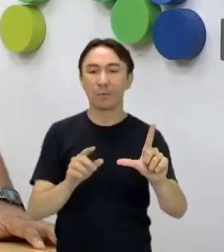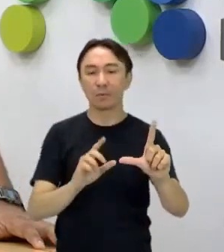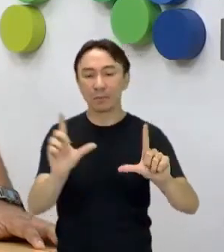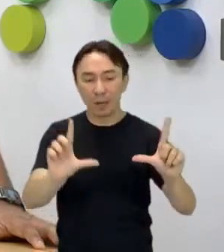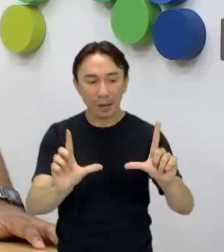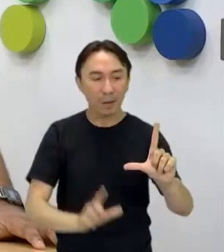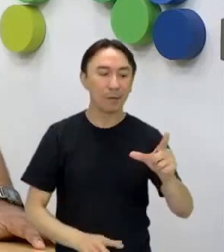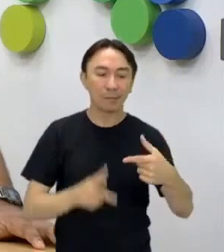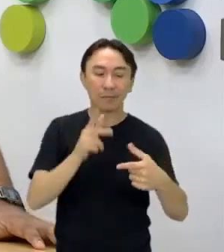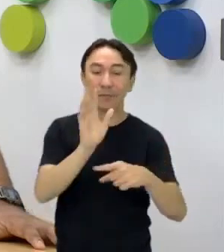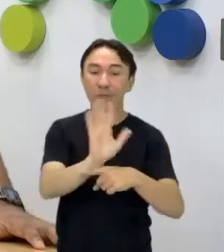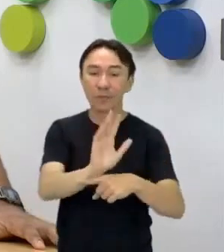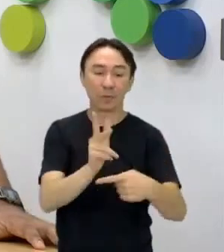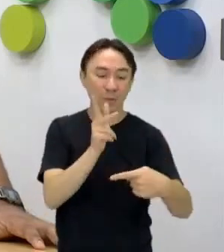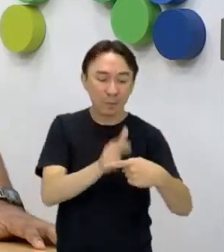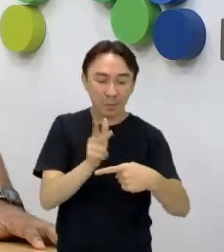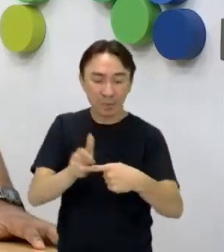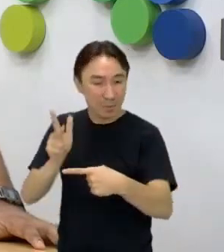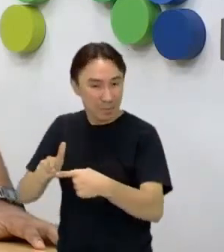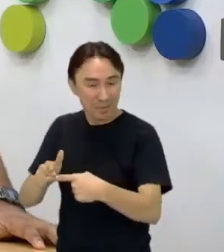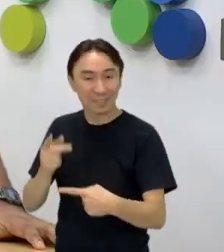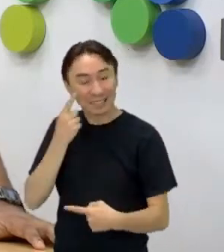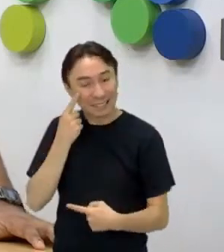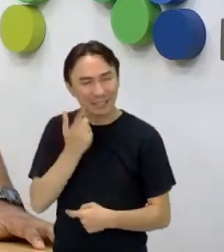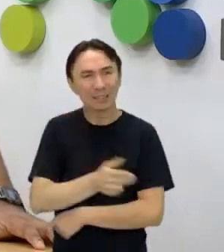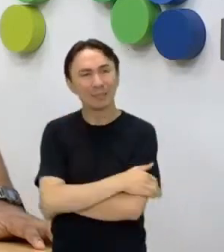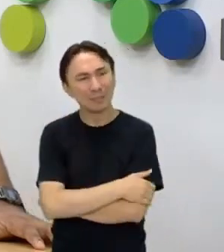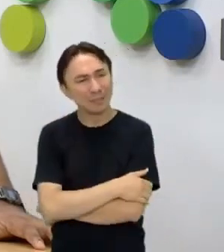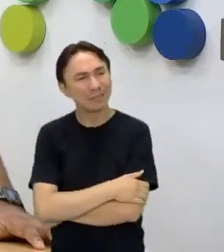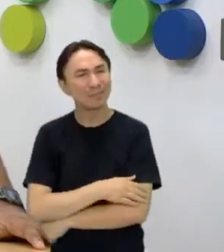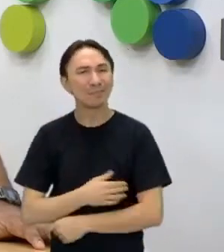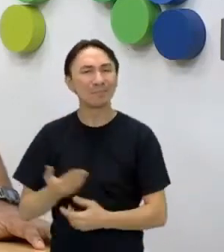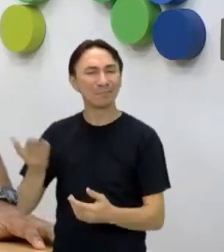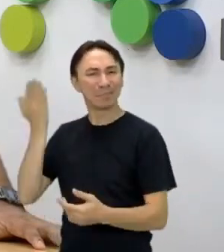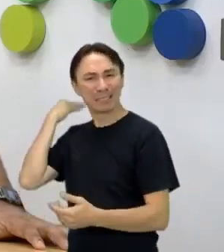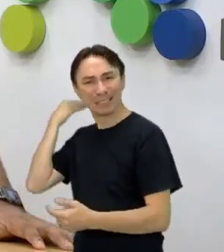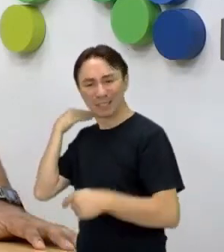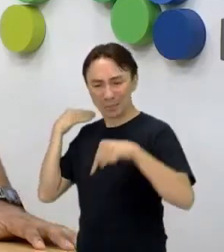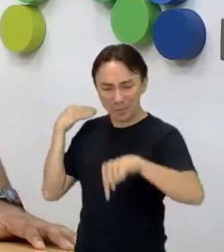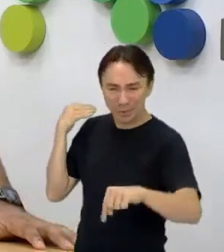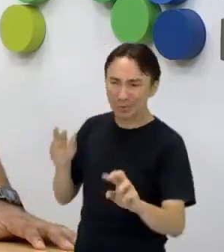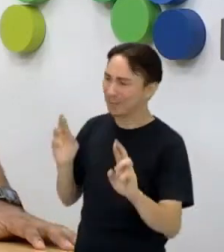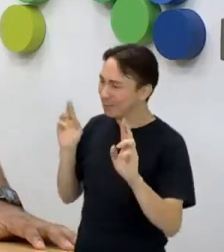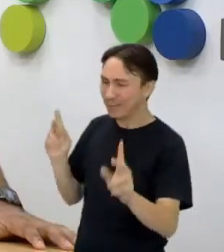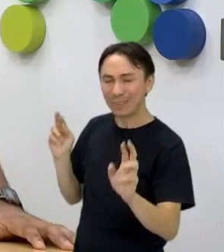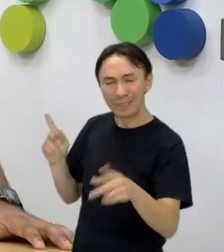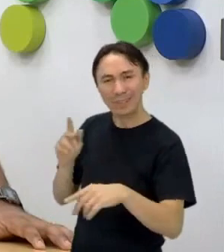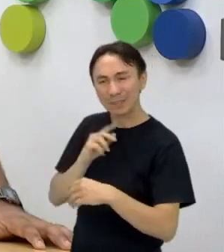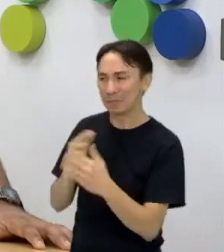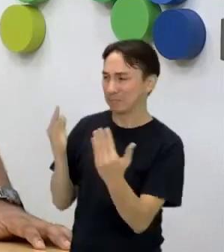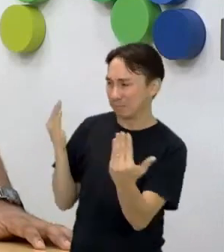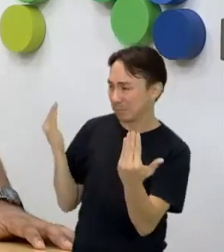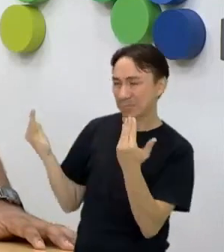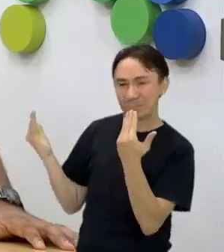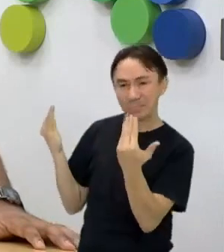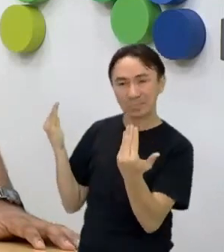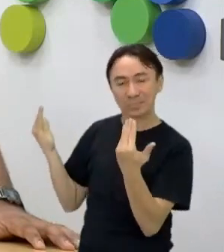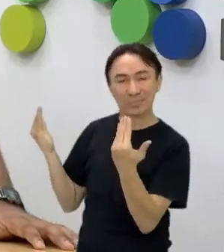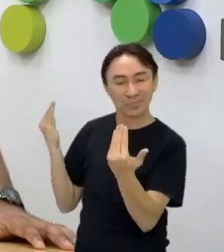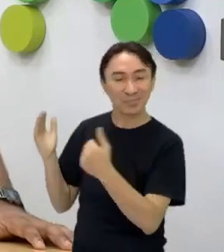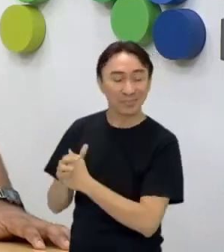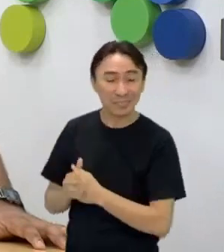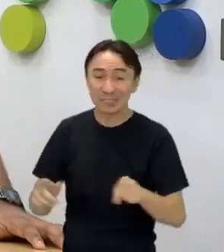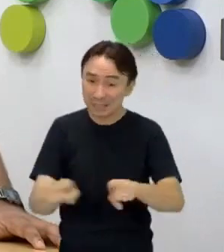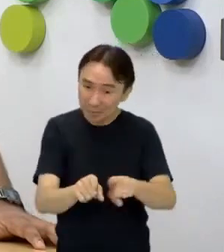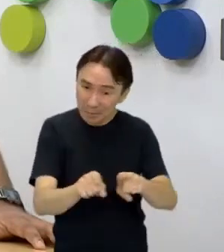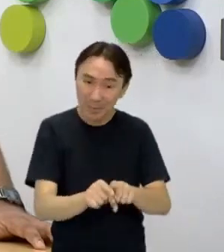perceber, nossa, como é diferente de hoje, né? Você vai fazendo essas comparações. Isso é o recorte. O texto literário também te ajuda a fazer isso, né? Quando você está